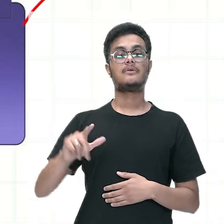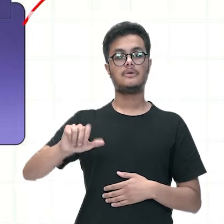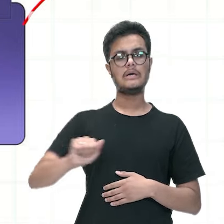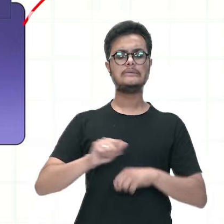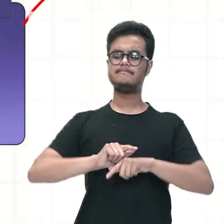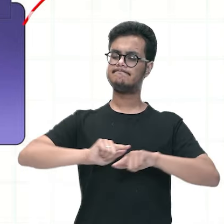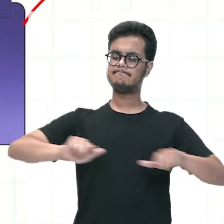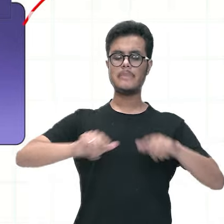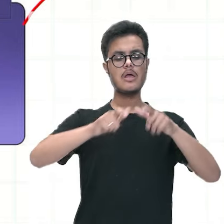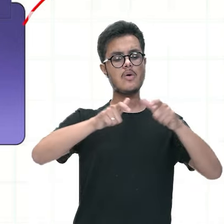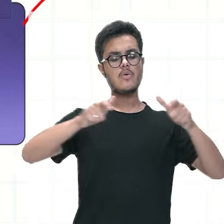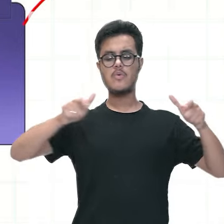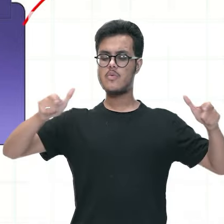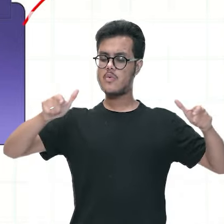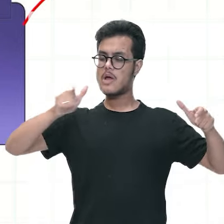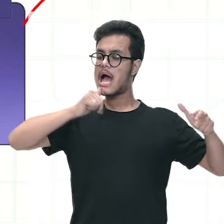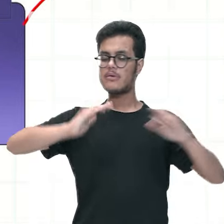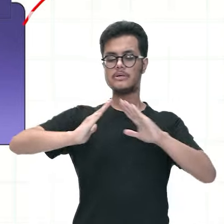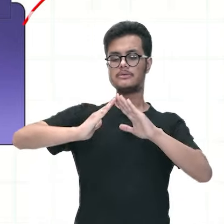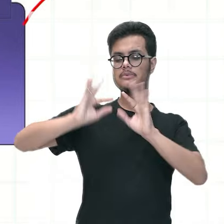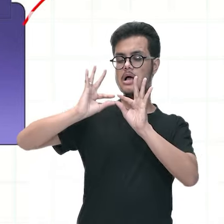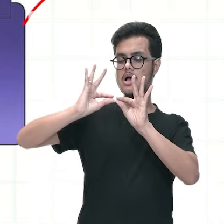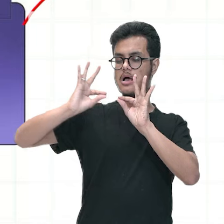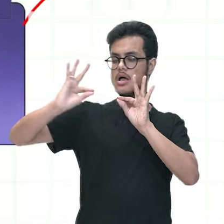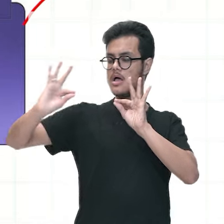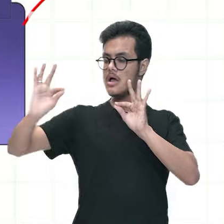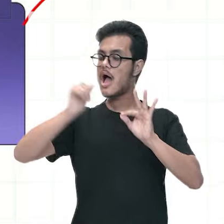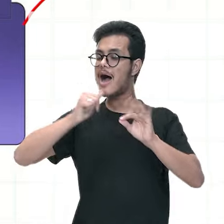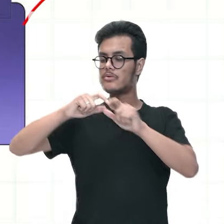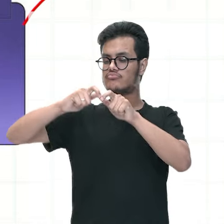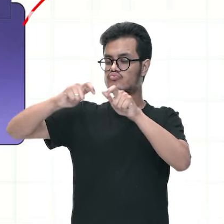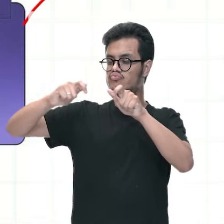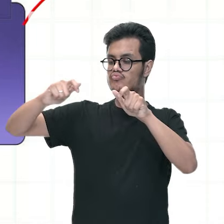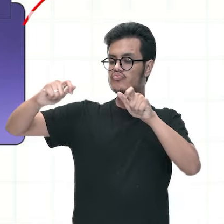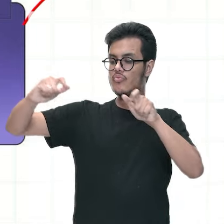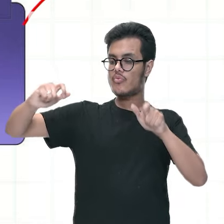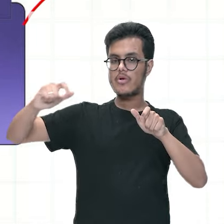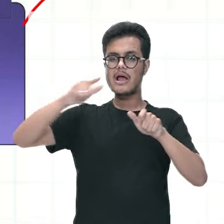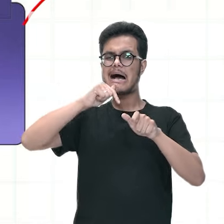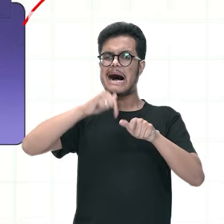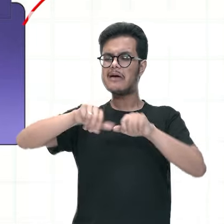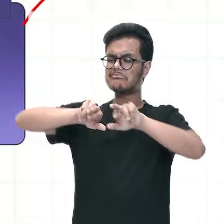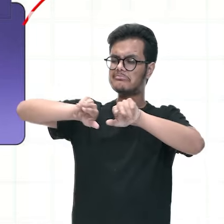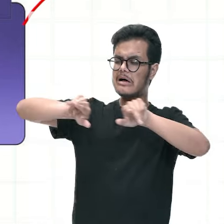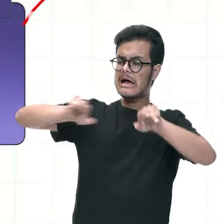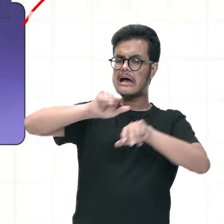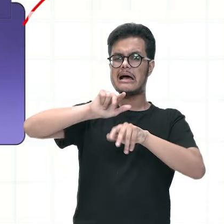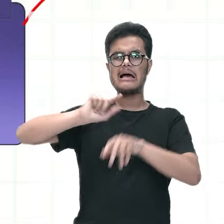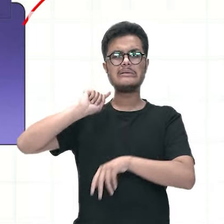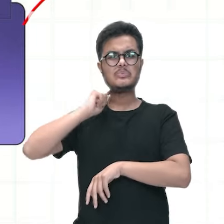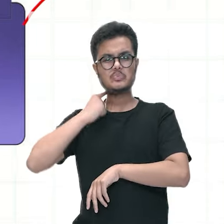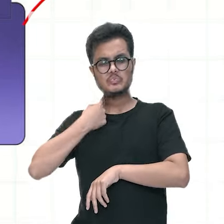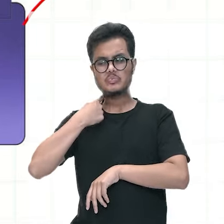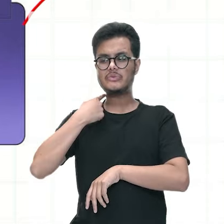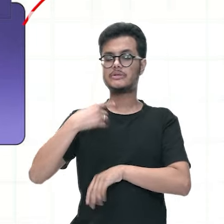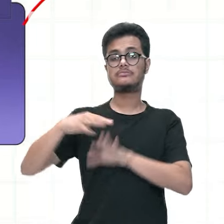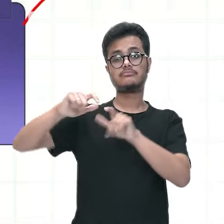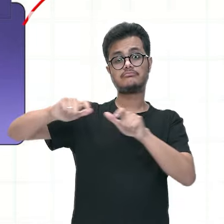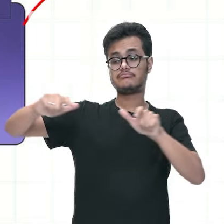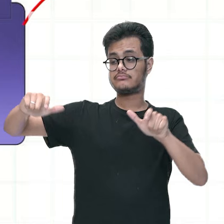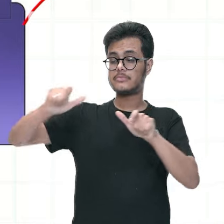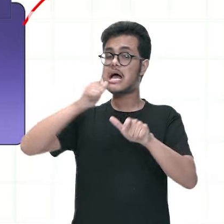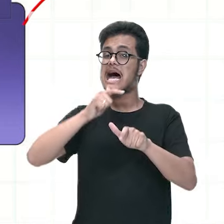limpas muitas casas tem calhas esses locais podem acumular folhas galhos impedir que a água